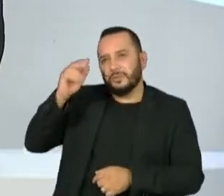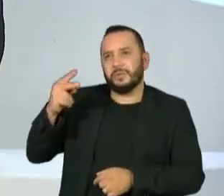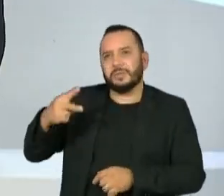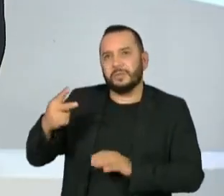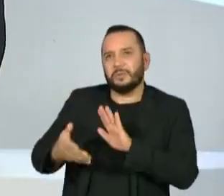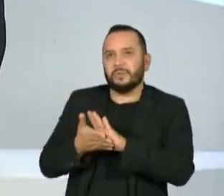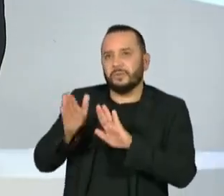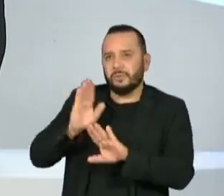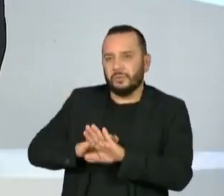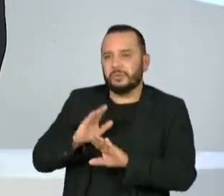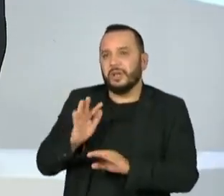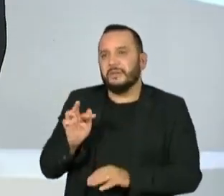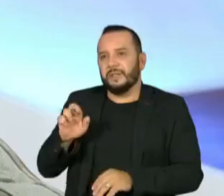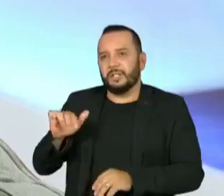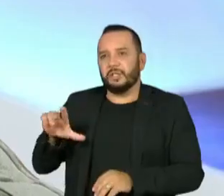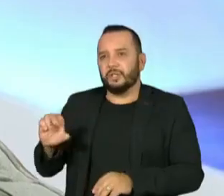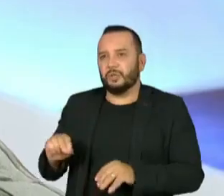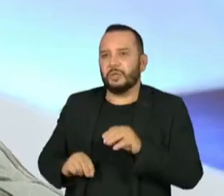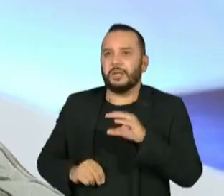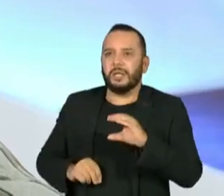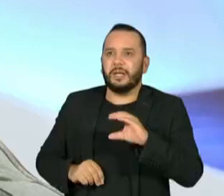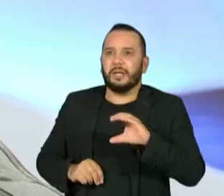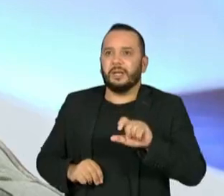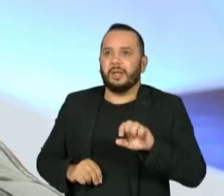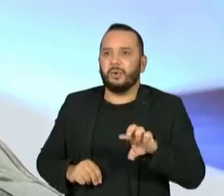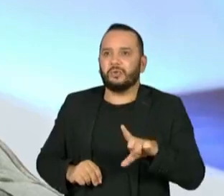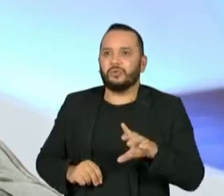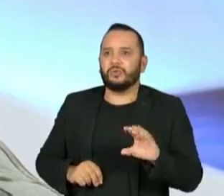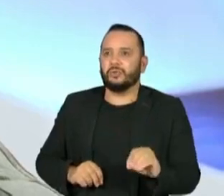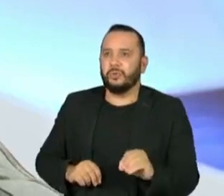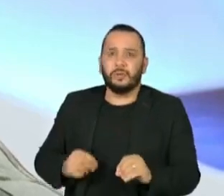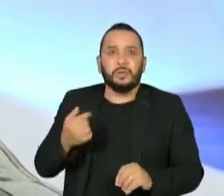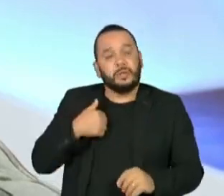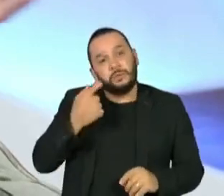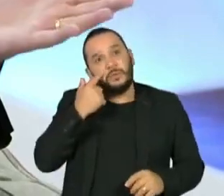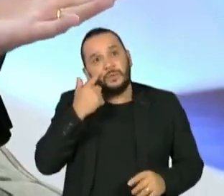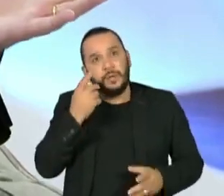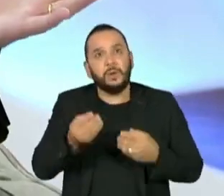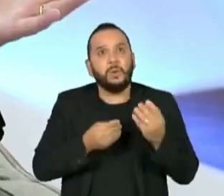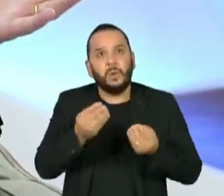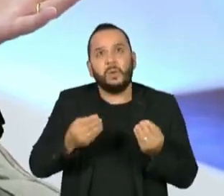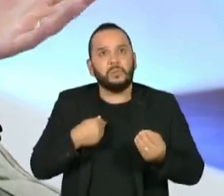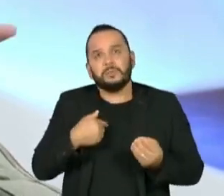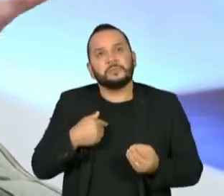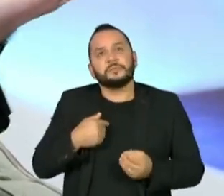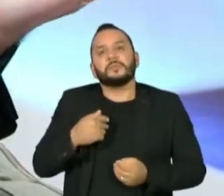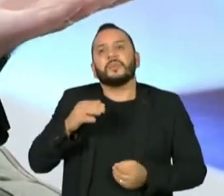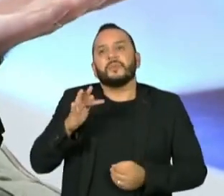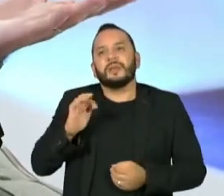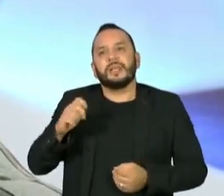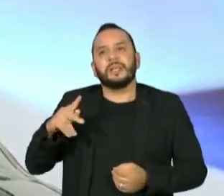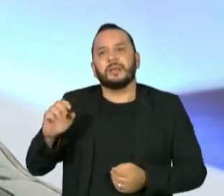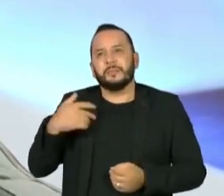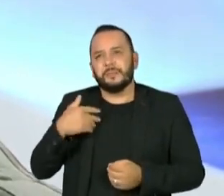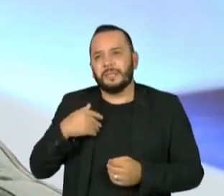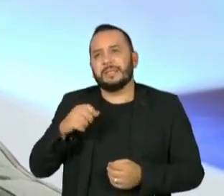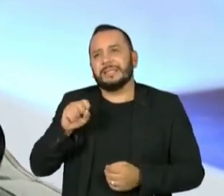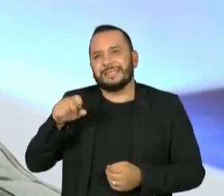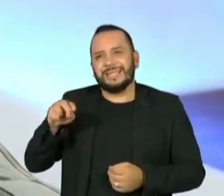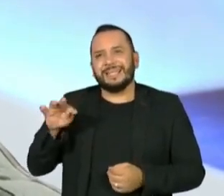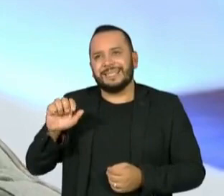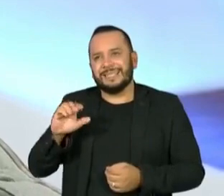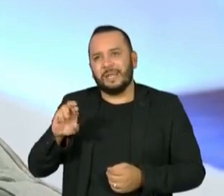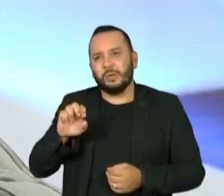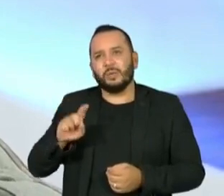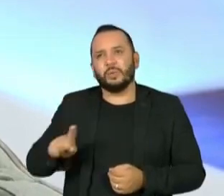Cláudio? que você faria? Olha, eu vou ver qual dos dois que a gente vai pedir o apoio para o Felipe Santa Cruz no segundo turno. Eu vou trabalhar sobre hipótese. Mas é